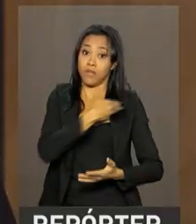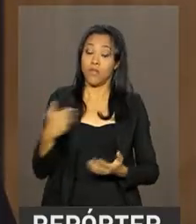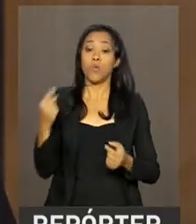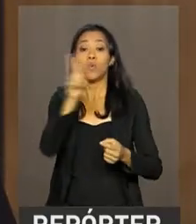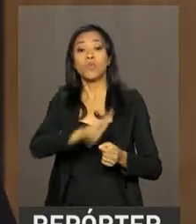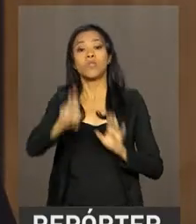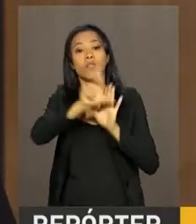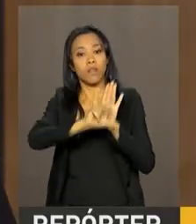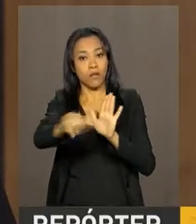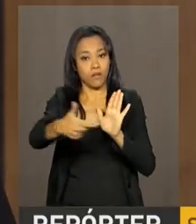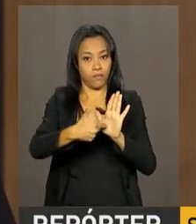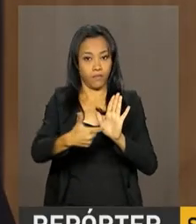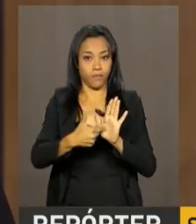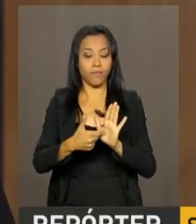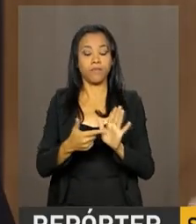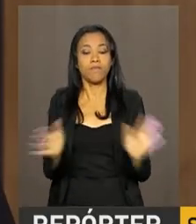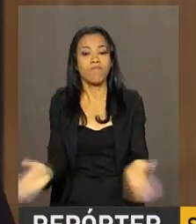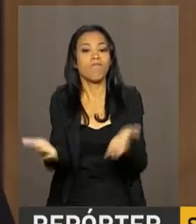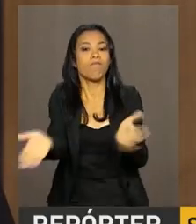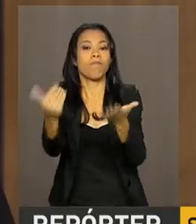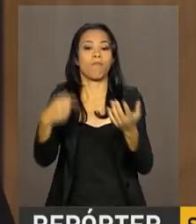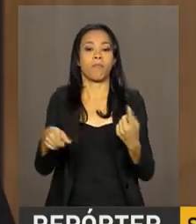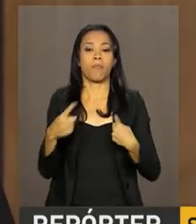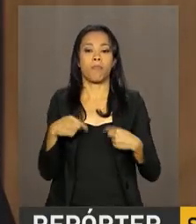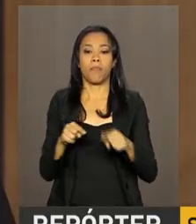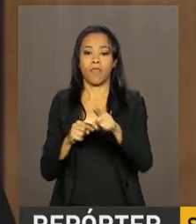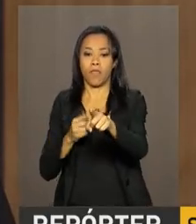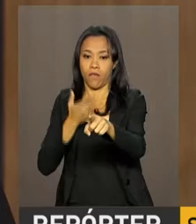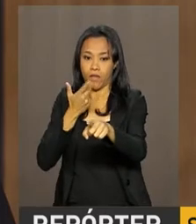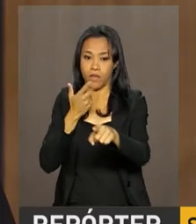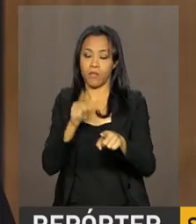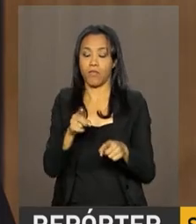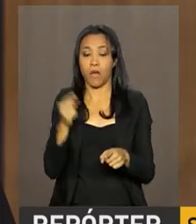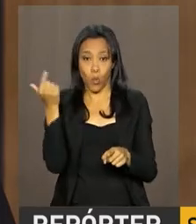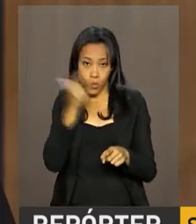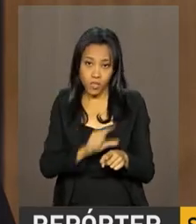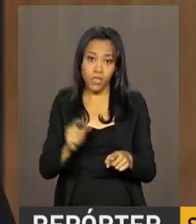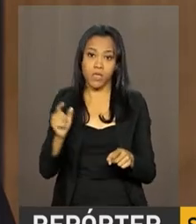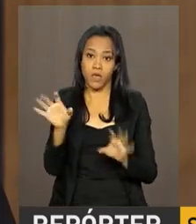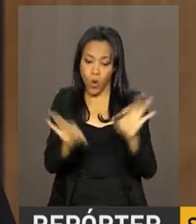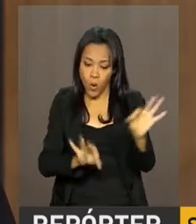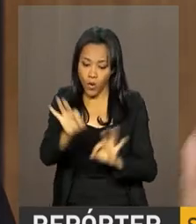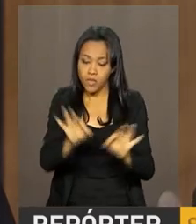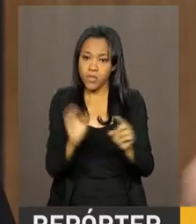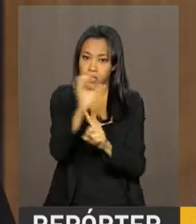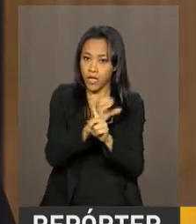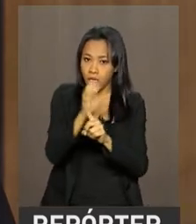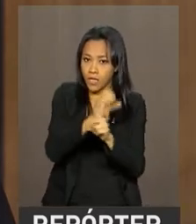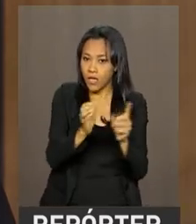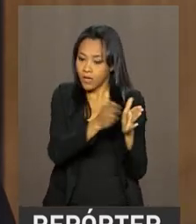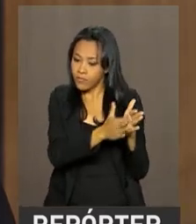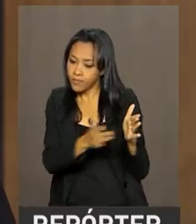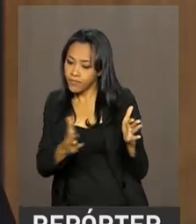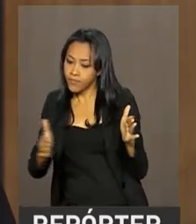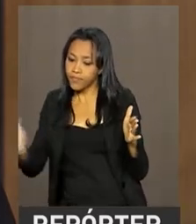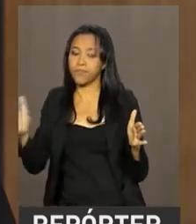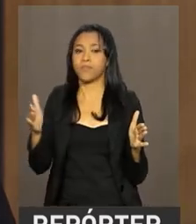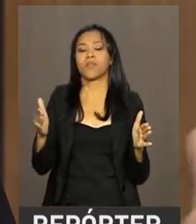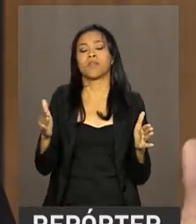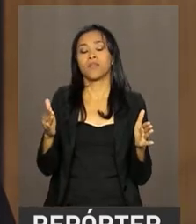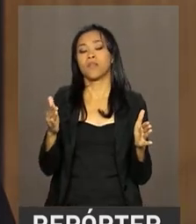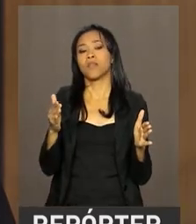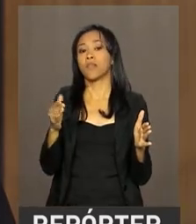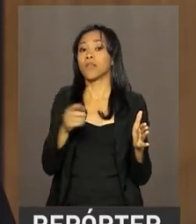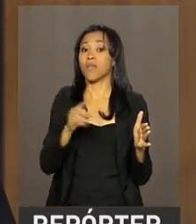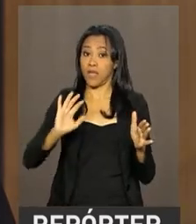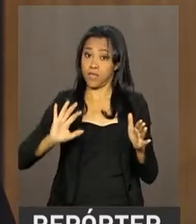investimento necessário para viabilizar esse calendário, para além dos recursos que alguns